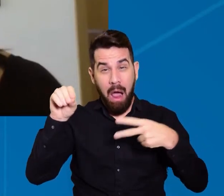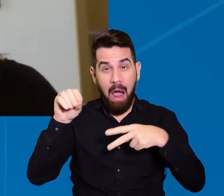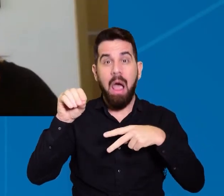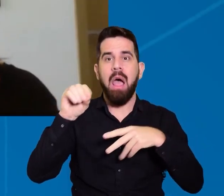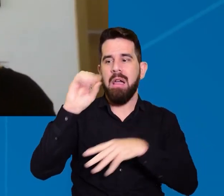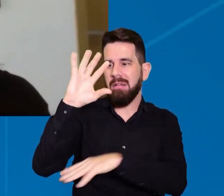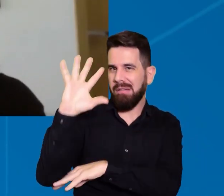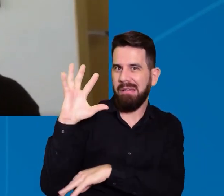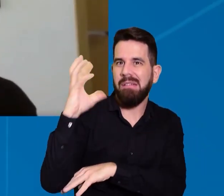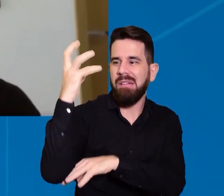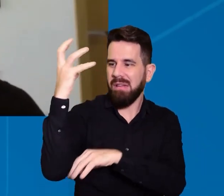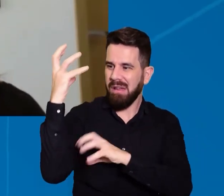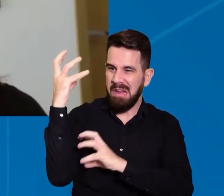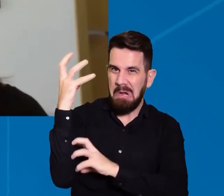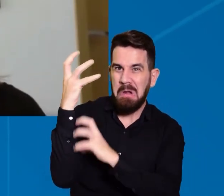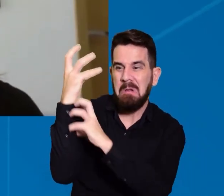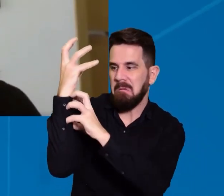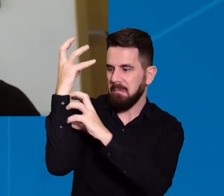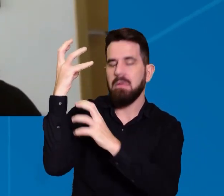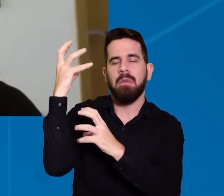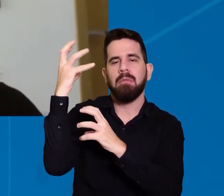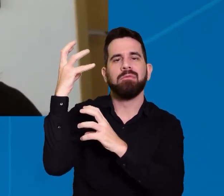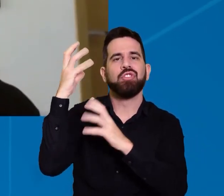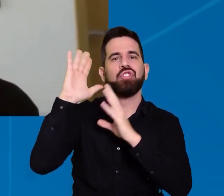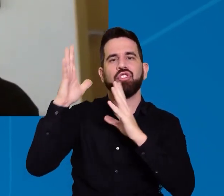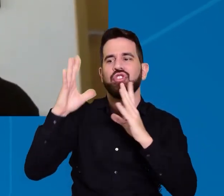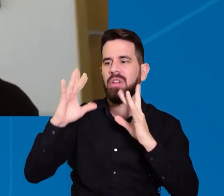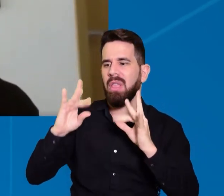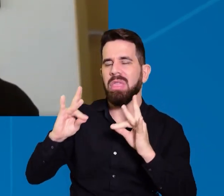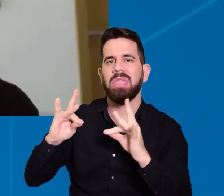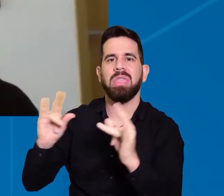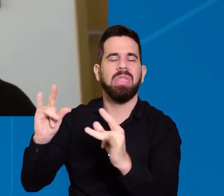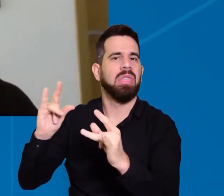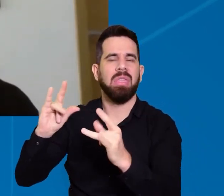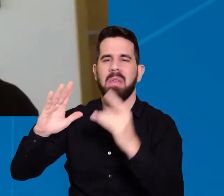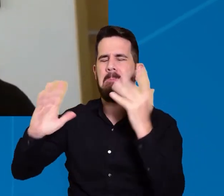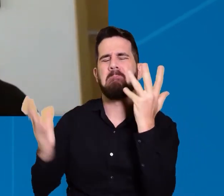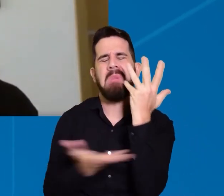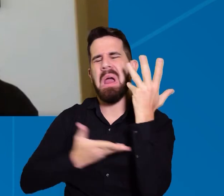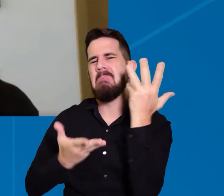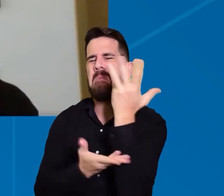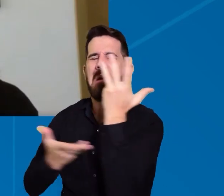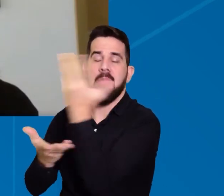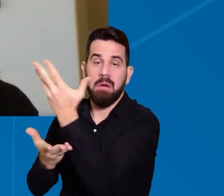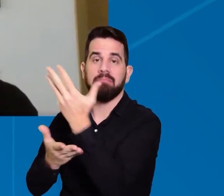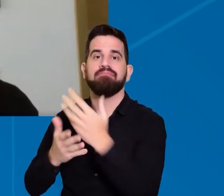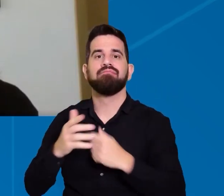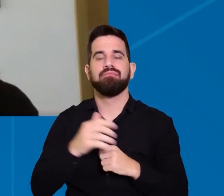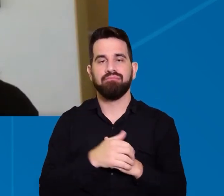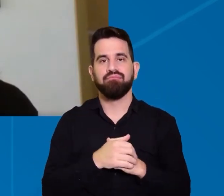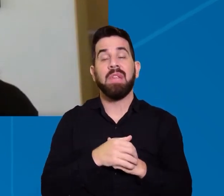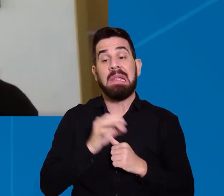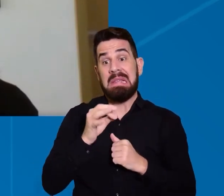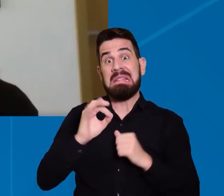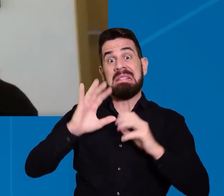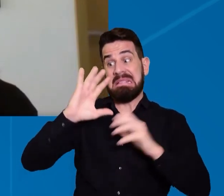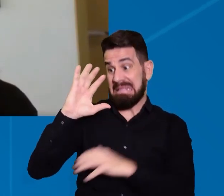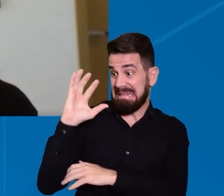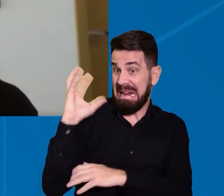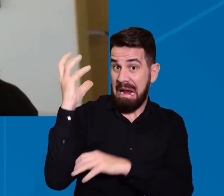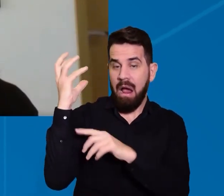Então o cerrado historicamente ele tem sido muito pouco protegido